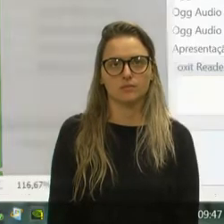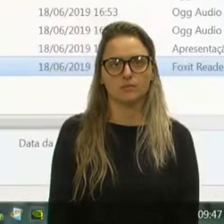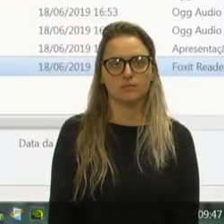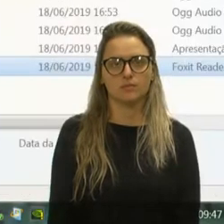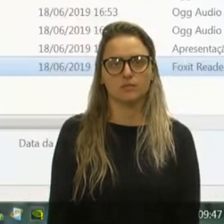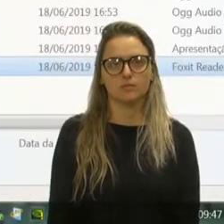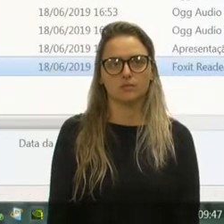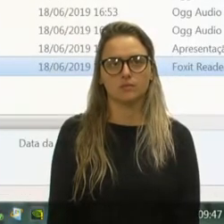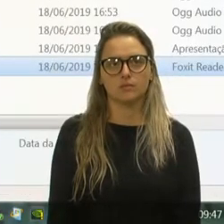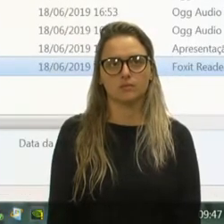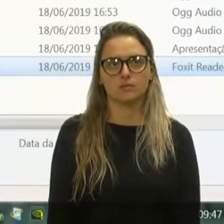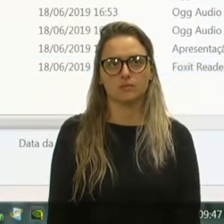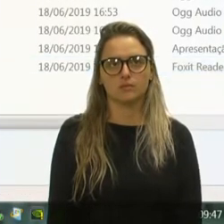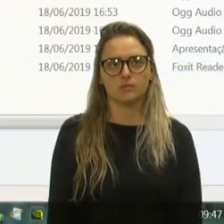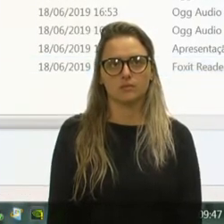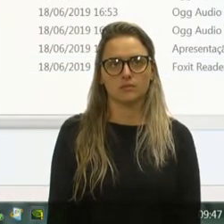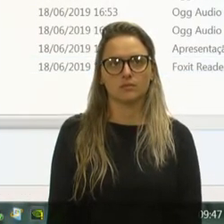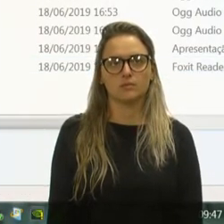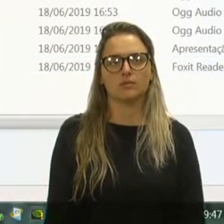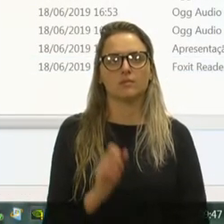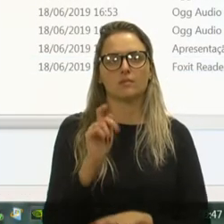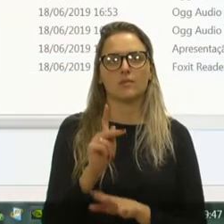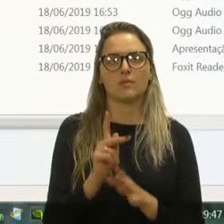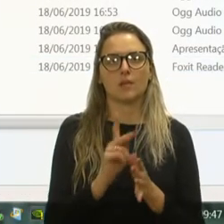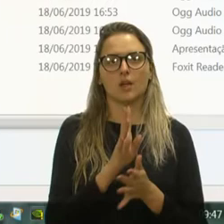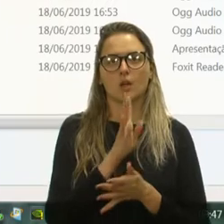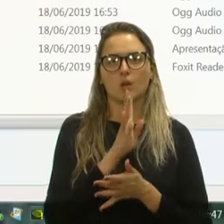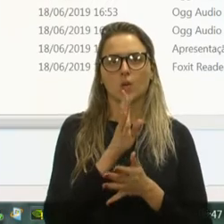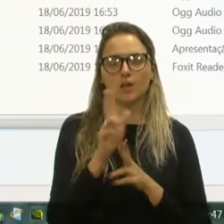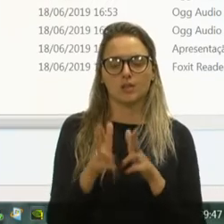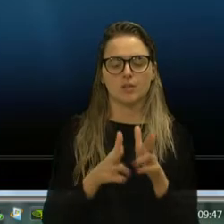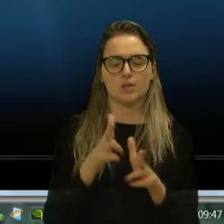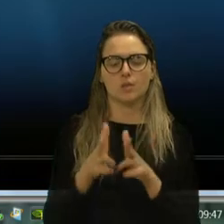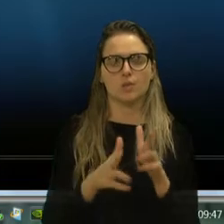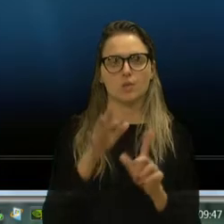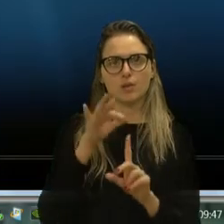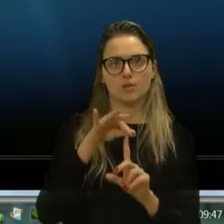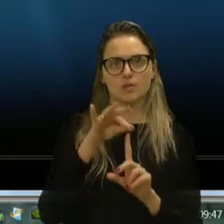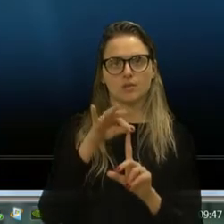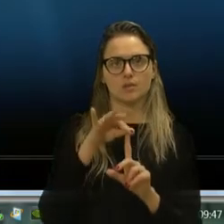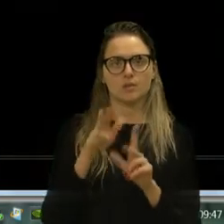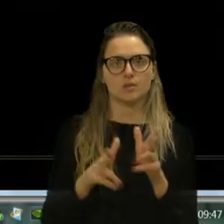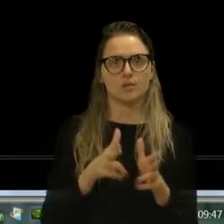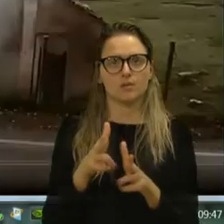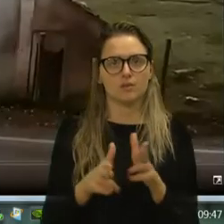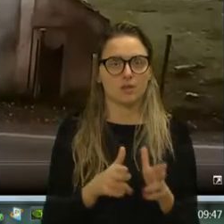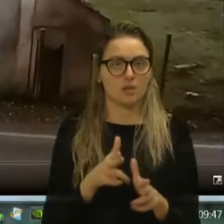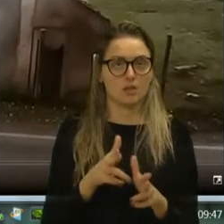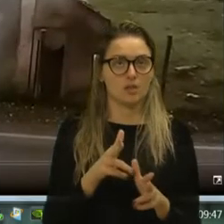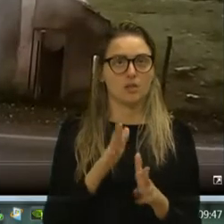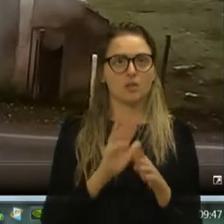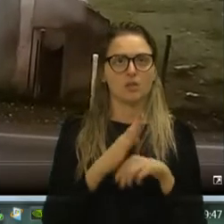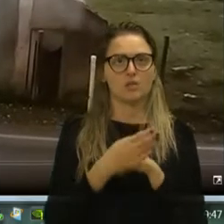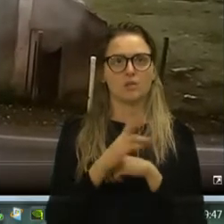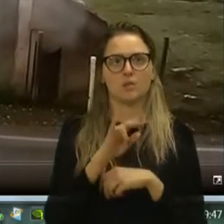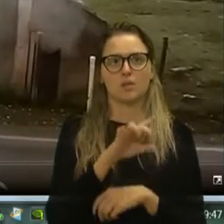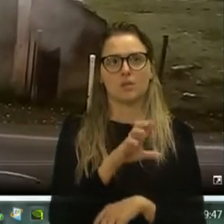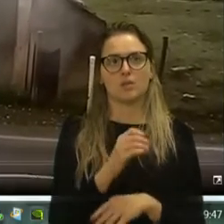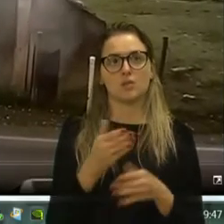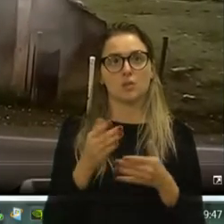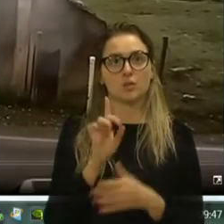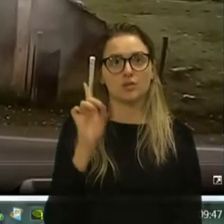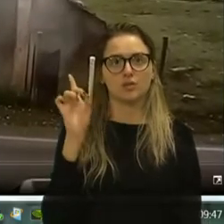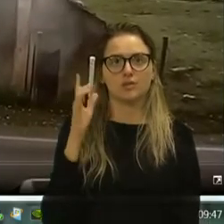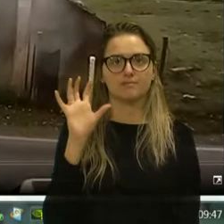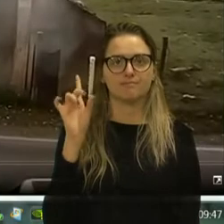Quem conheceu a estação férrea do desvio isso, infelizmente hoje ela está assim.